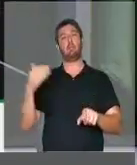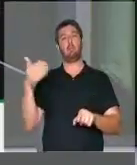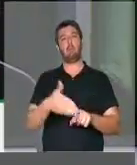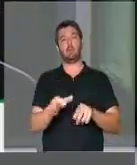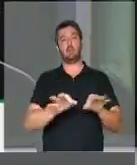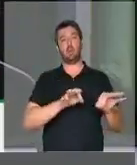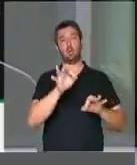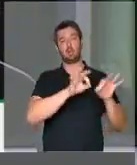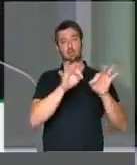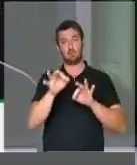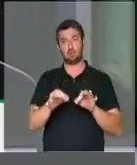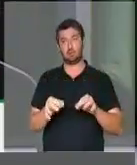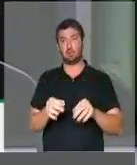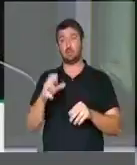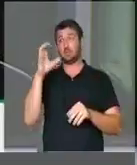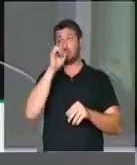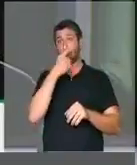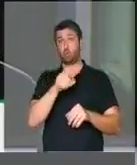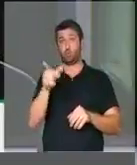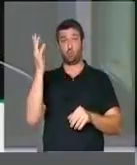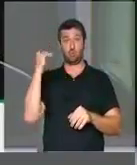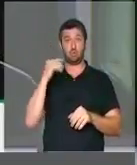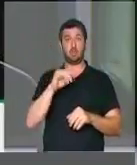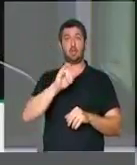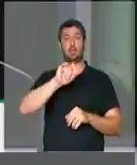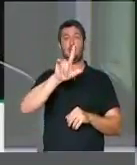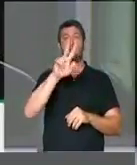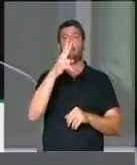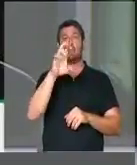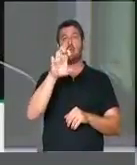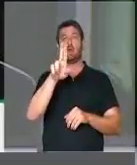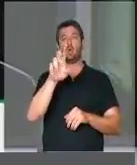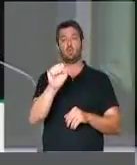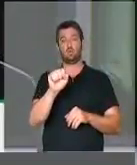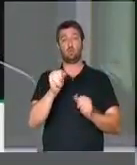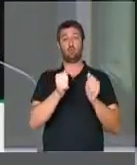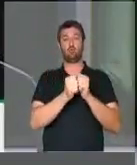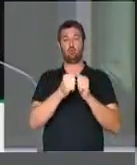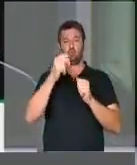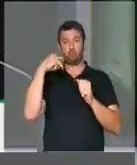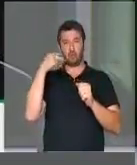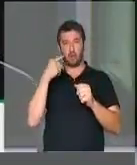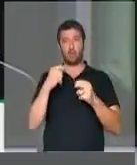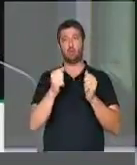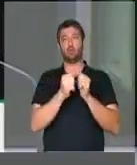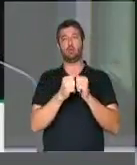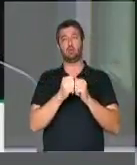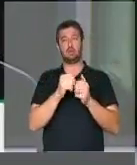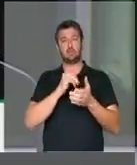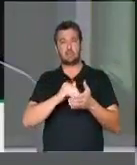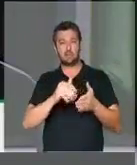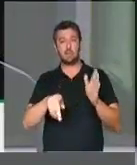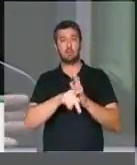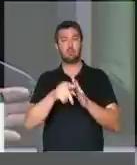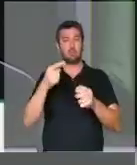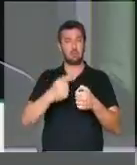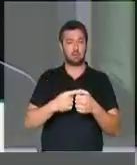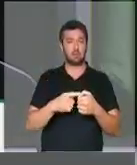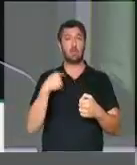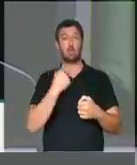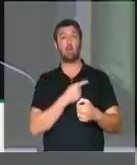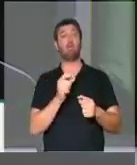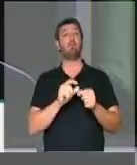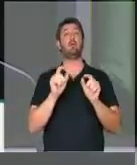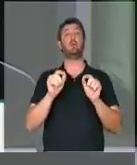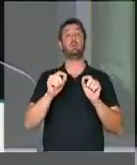organizativo. E no último sábado, na cidade de Ilhéus, com a presença de vereadores, de secretários municipais, nós